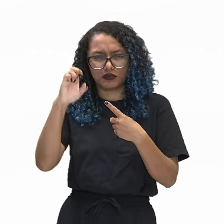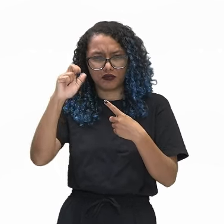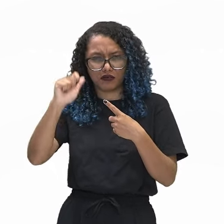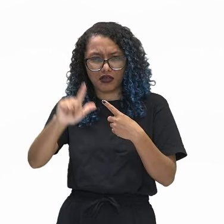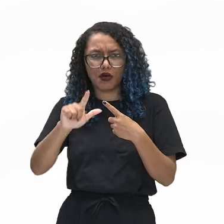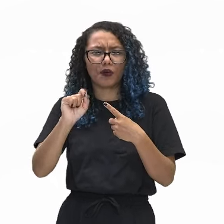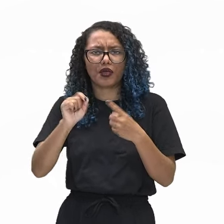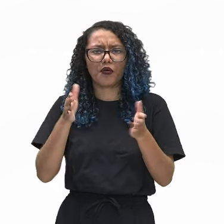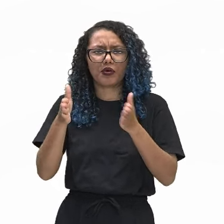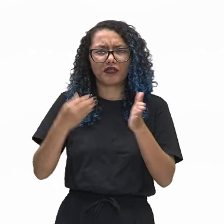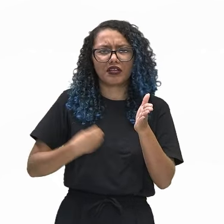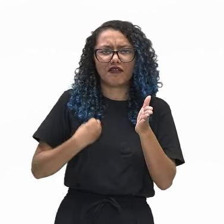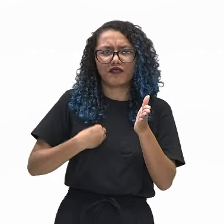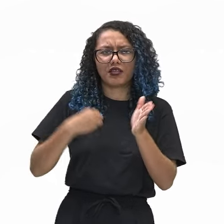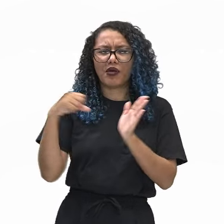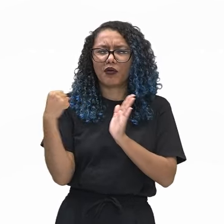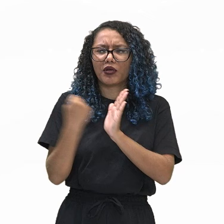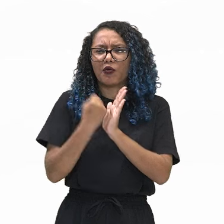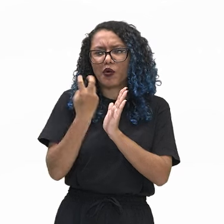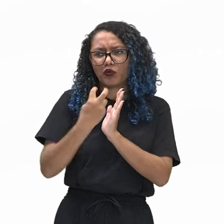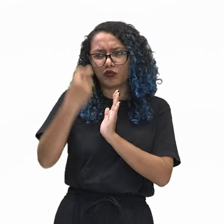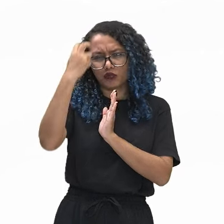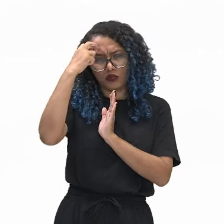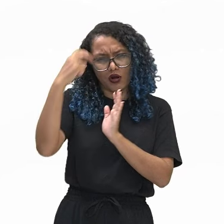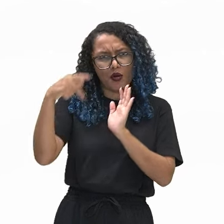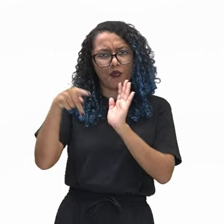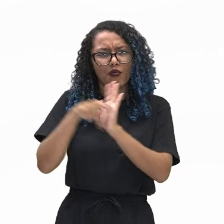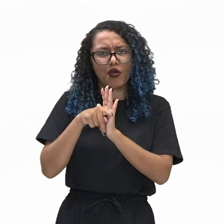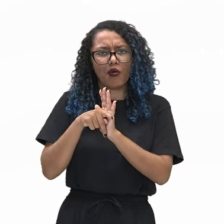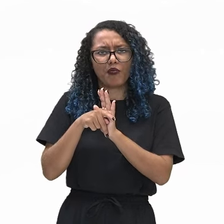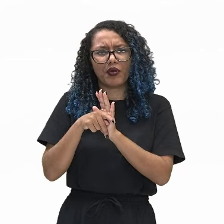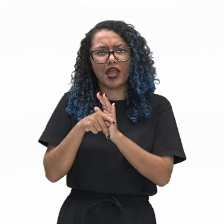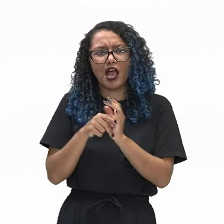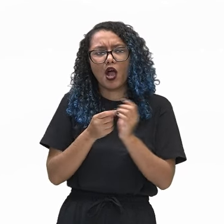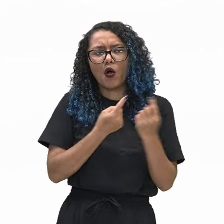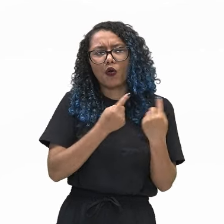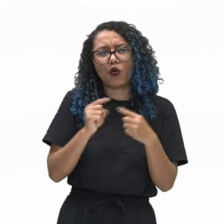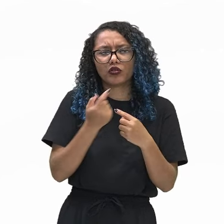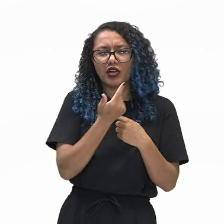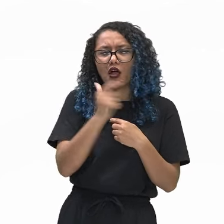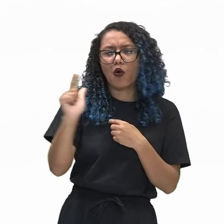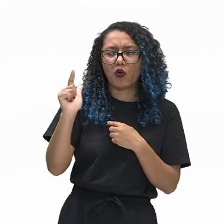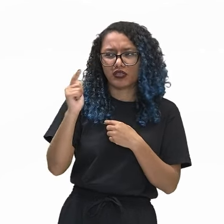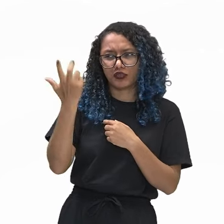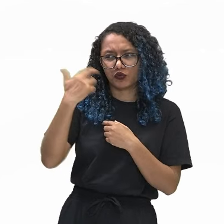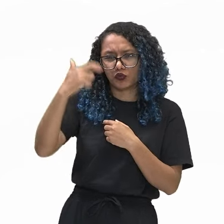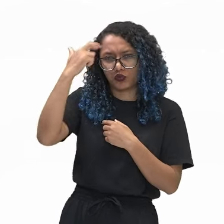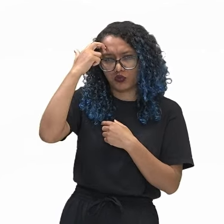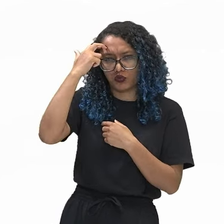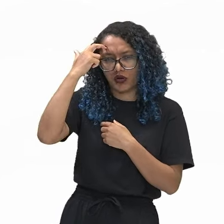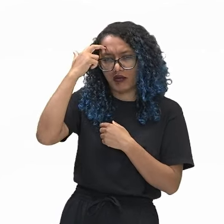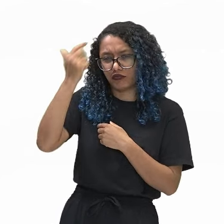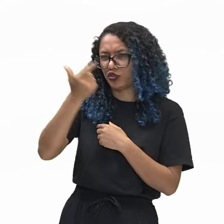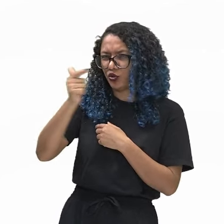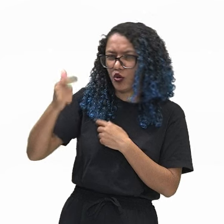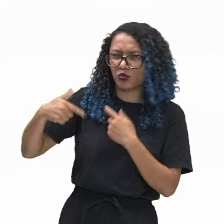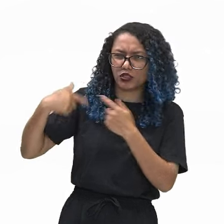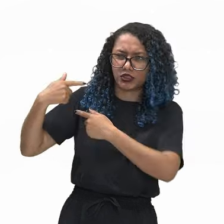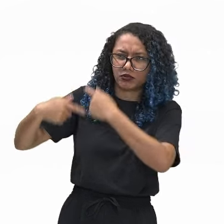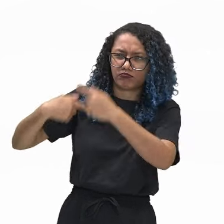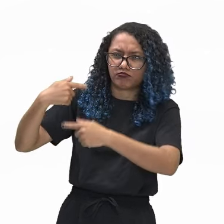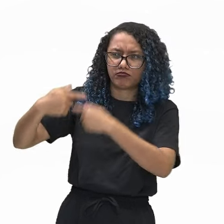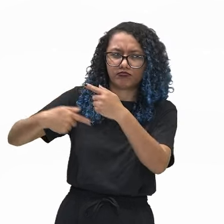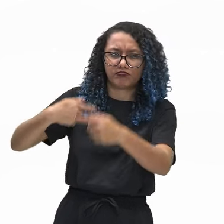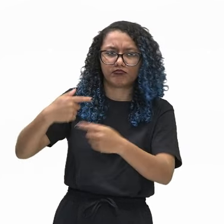por uma cultura muito própria, que se opõe à cultura de outras gerações. E também a